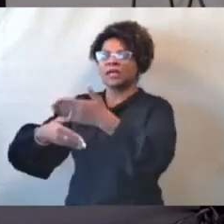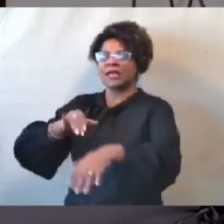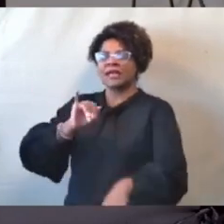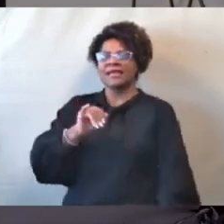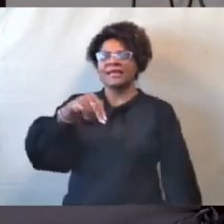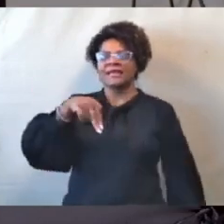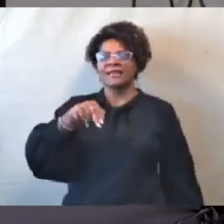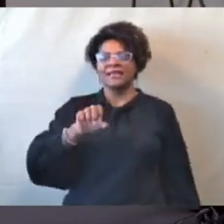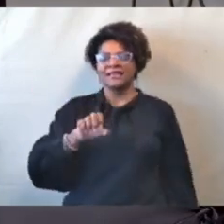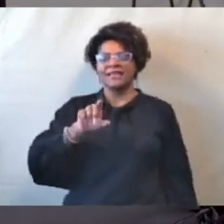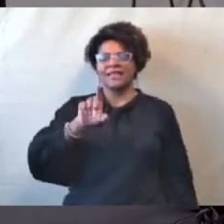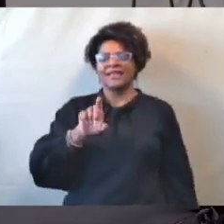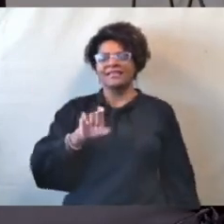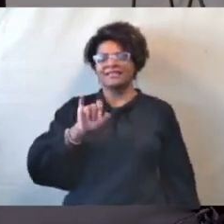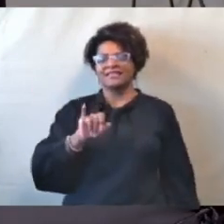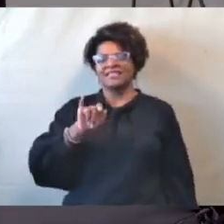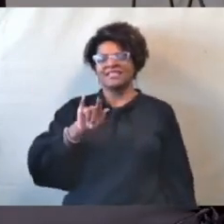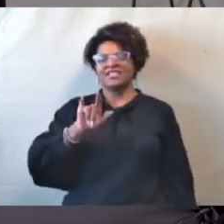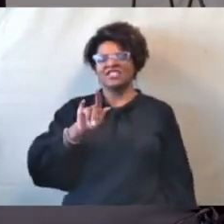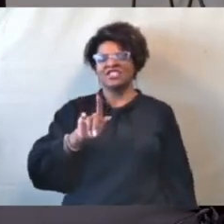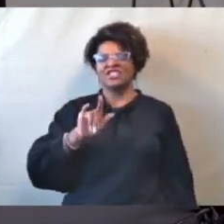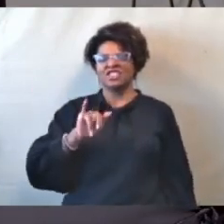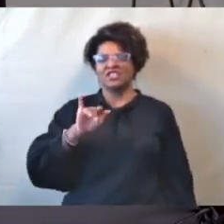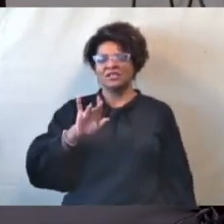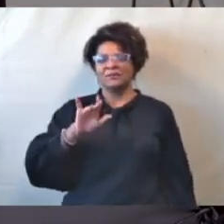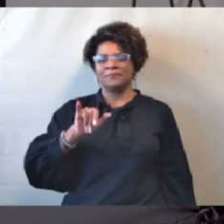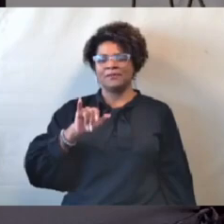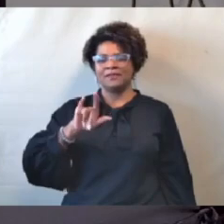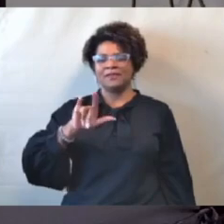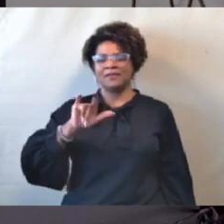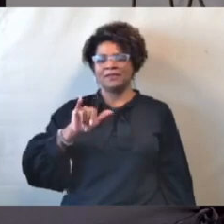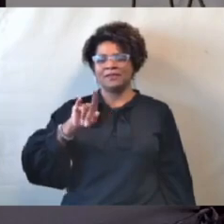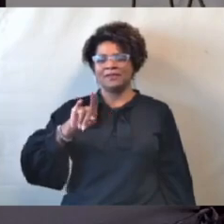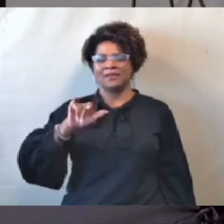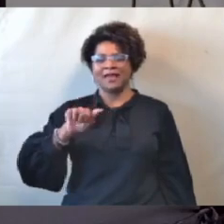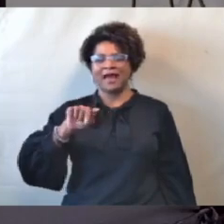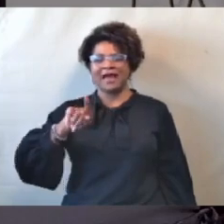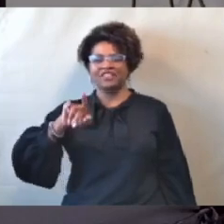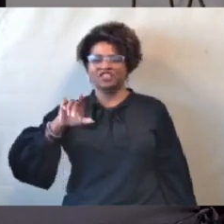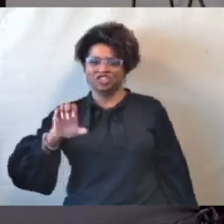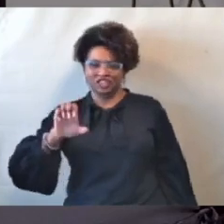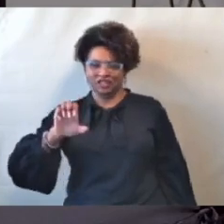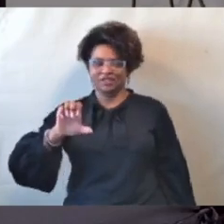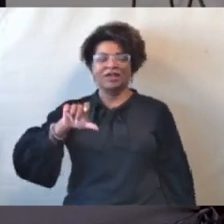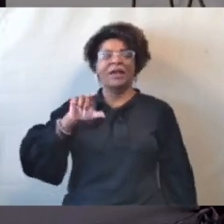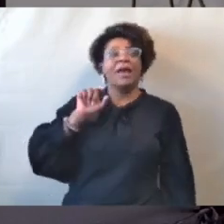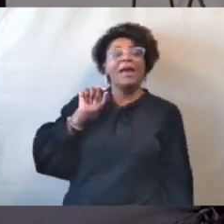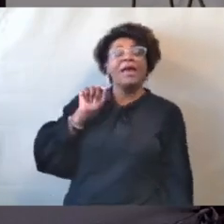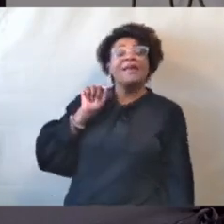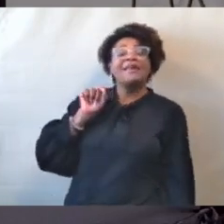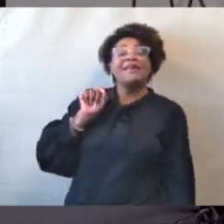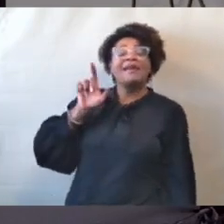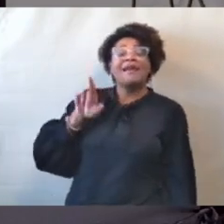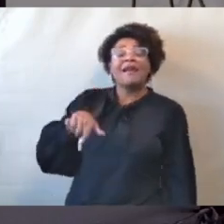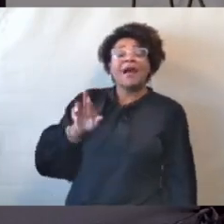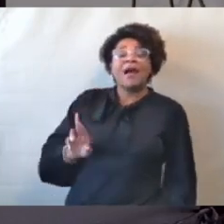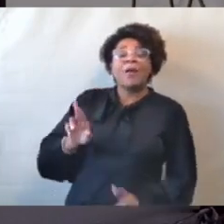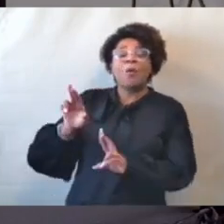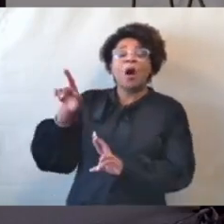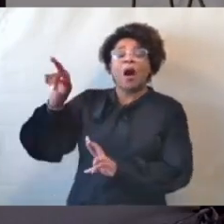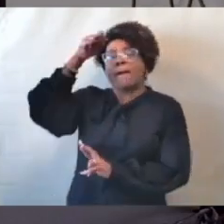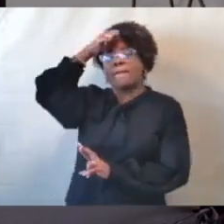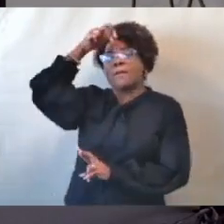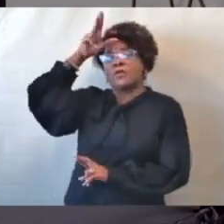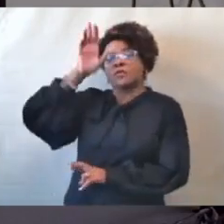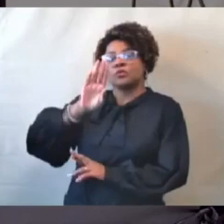Qual que o primeiro passo? Quem solicita na Prefeitura de Belo Horizonte? E qual é o primeiro documento? E quais são os